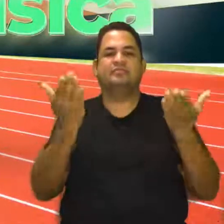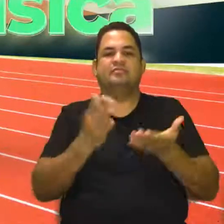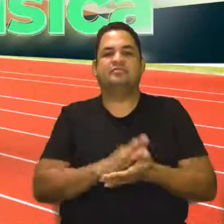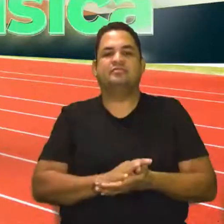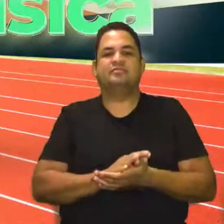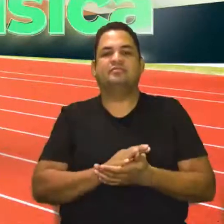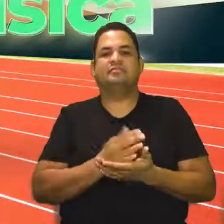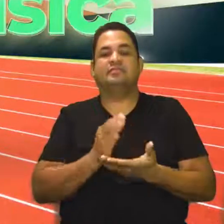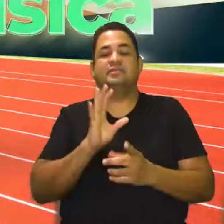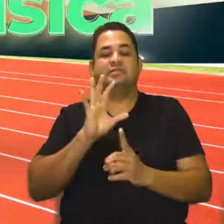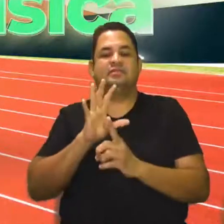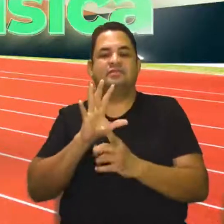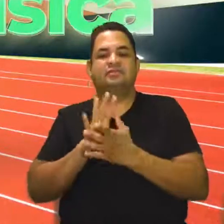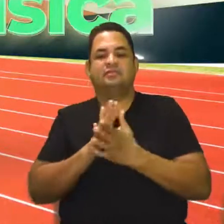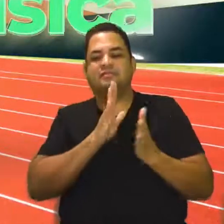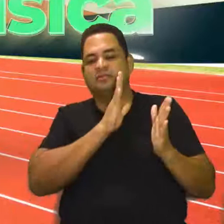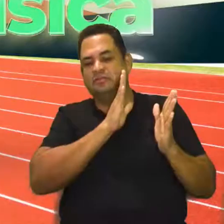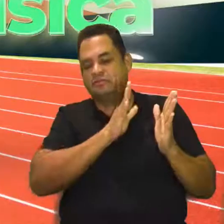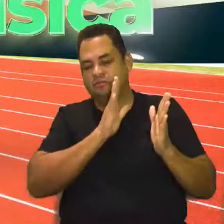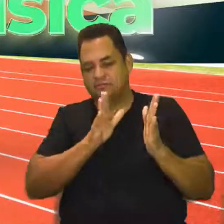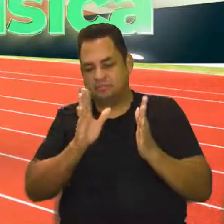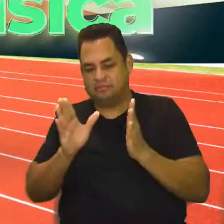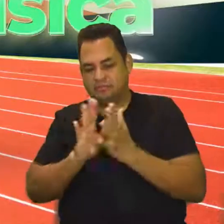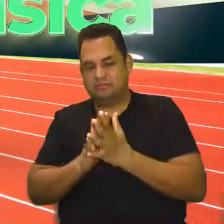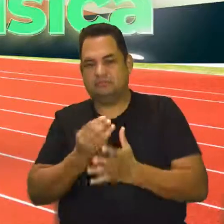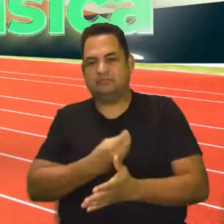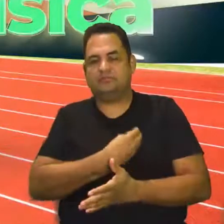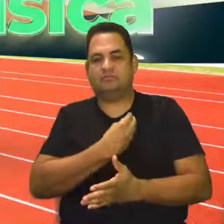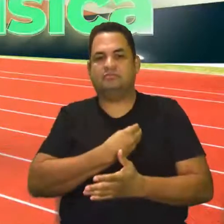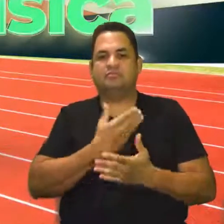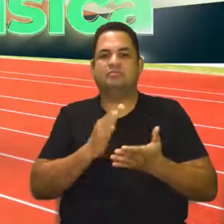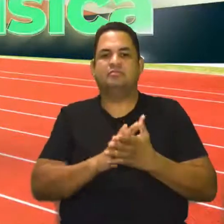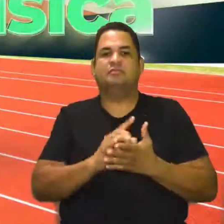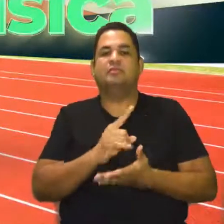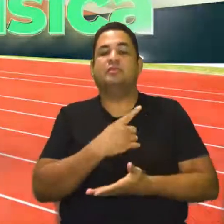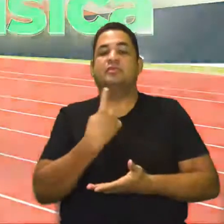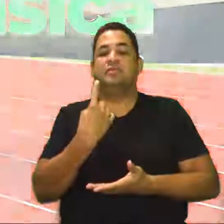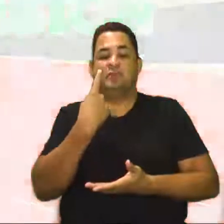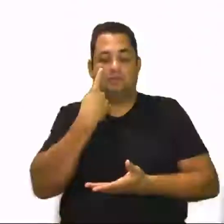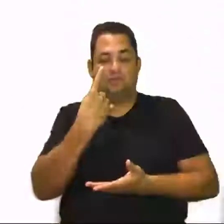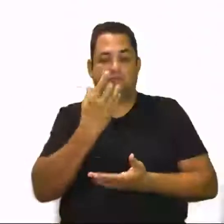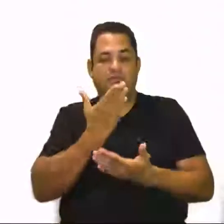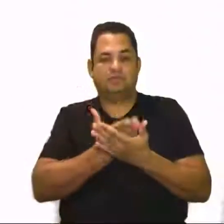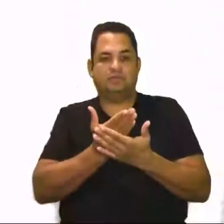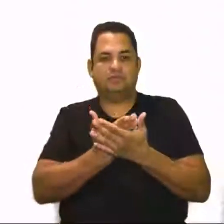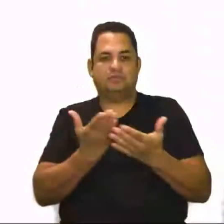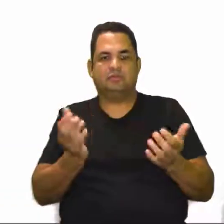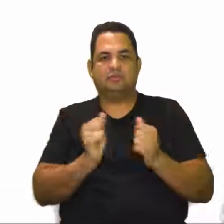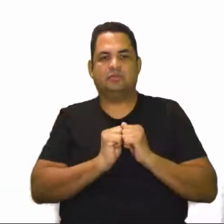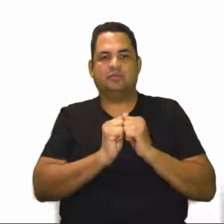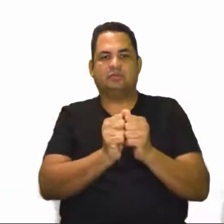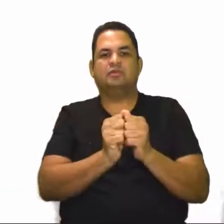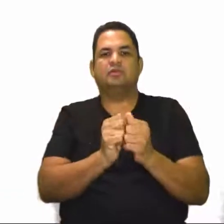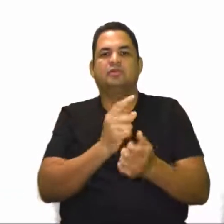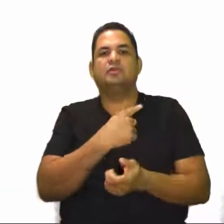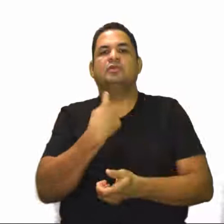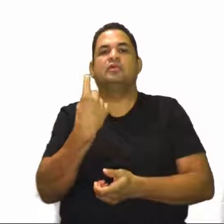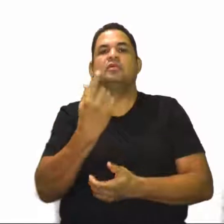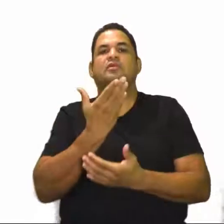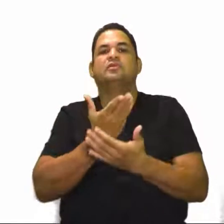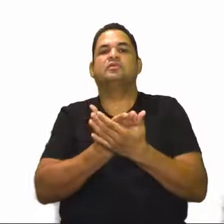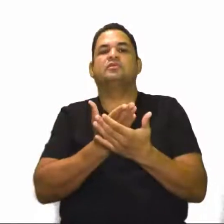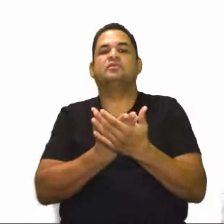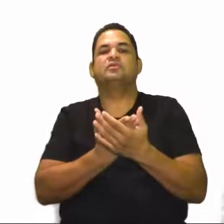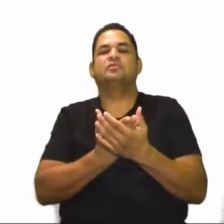e seus efeitos em todas as fases da vida. Vamos ver o que nós vimos nessa aula? Acompanha comigo aí. O que nós vimos